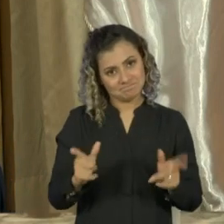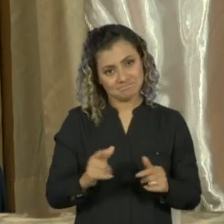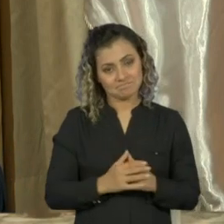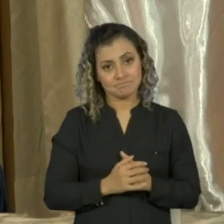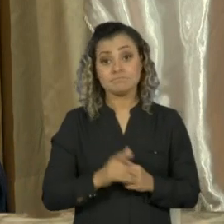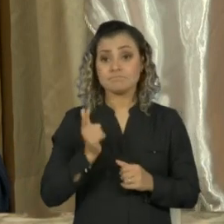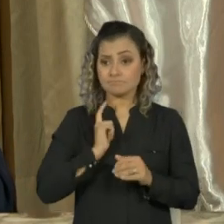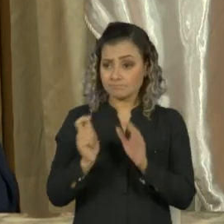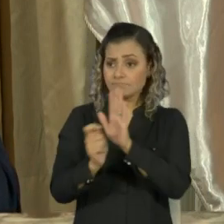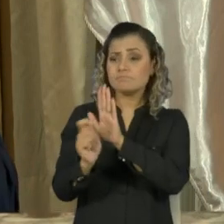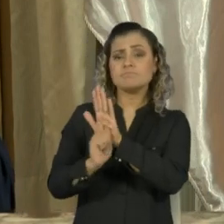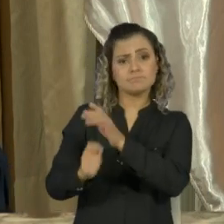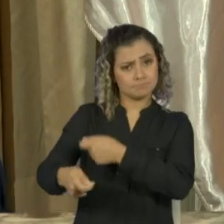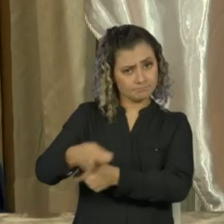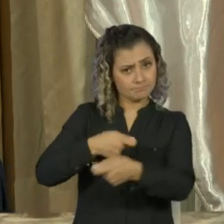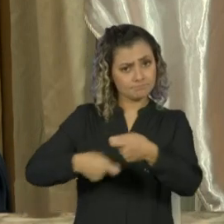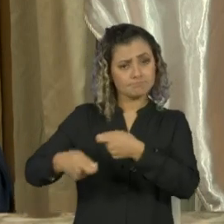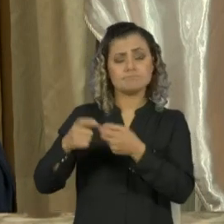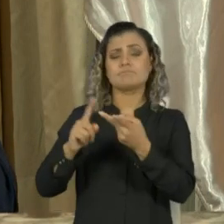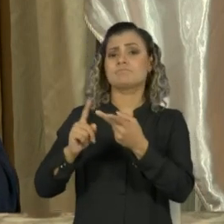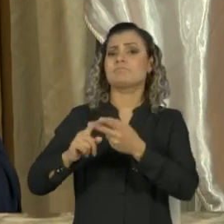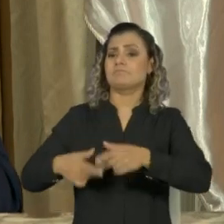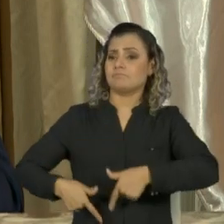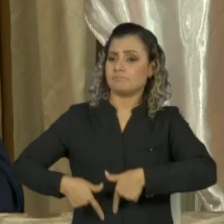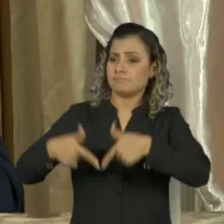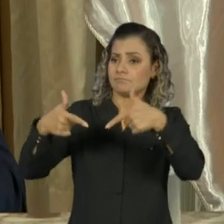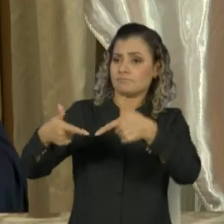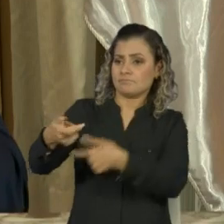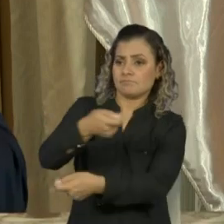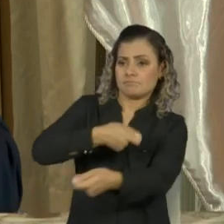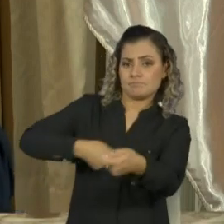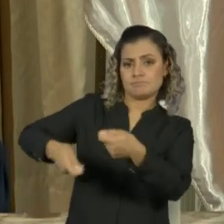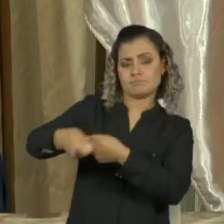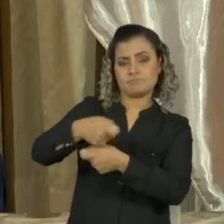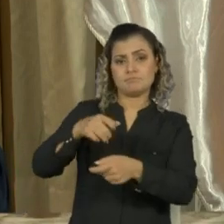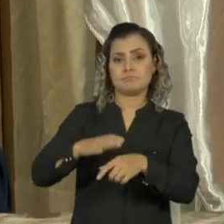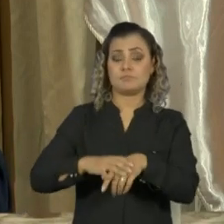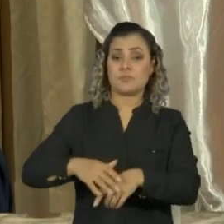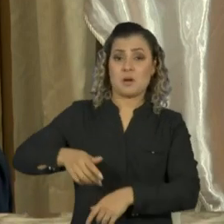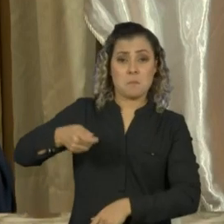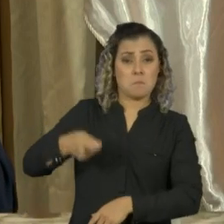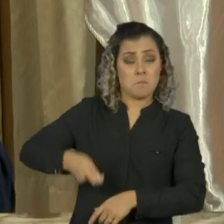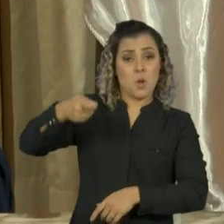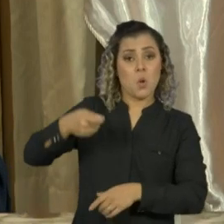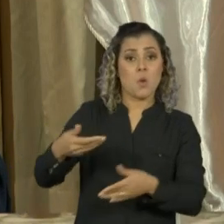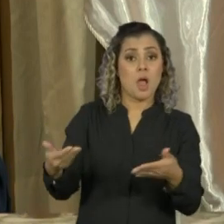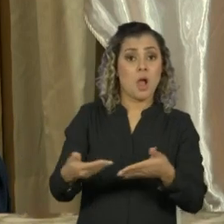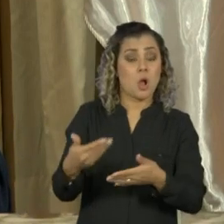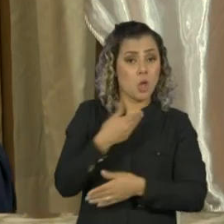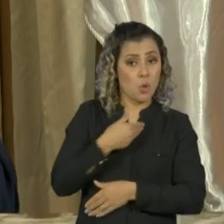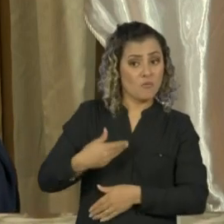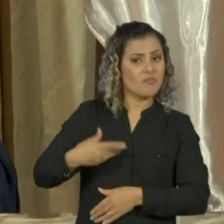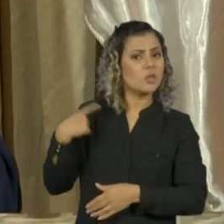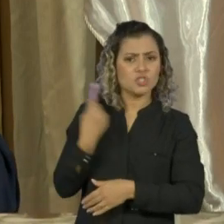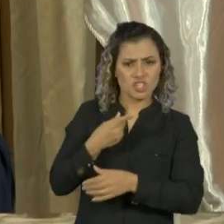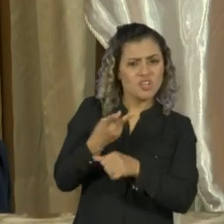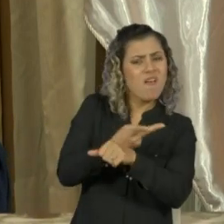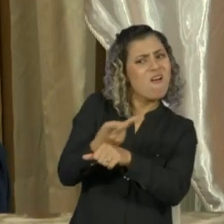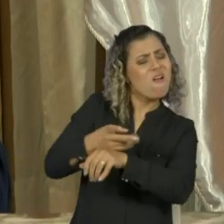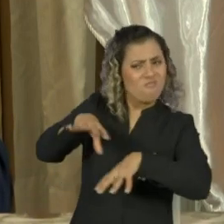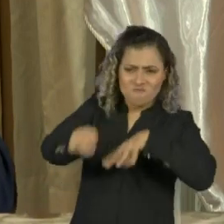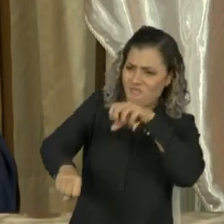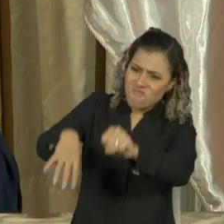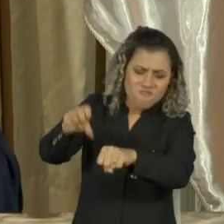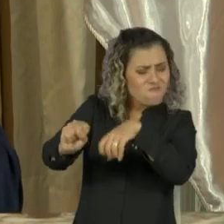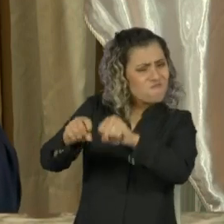tráfico de drogas e de armas que está sendo duramente atingido no nosso governo, pela quantidade de